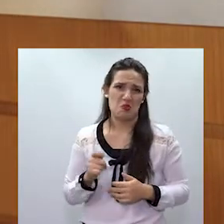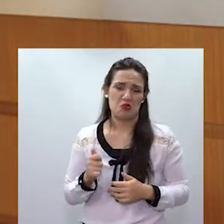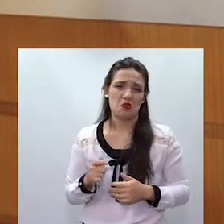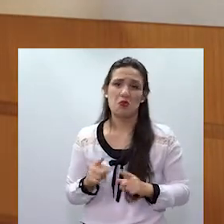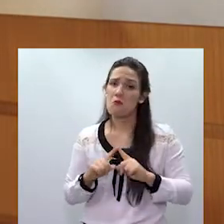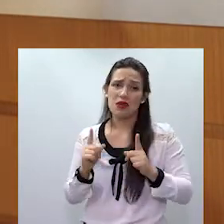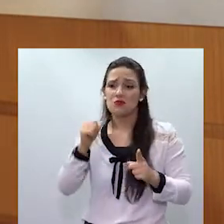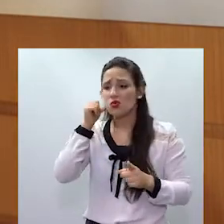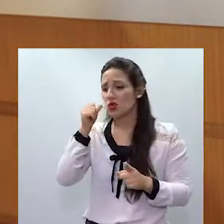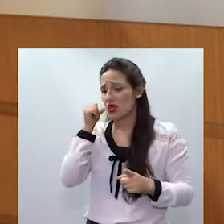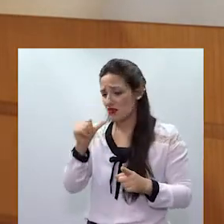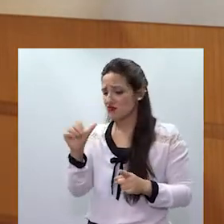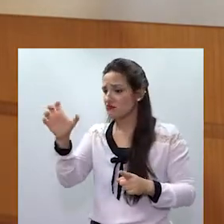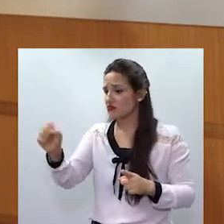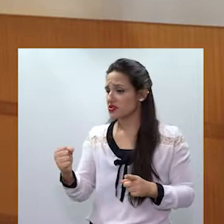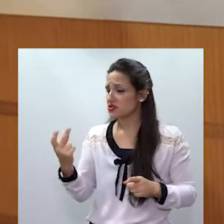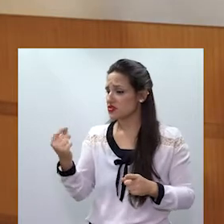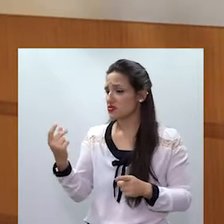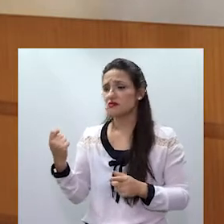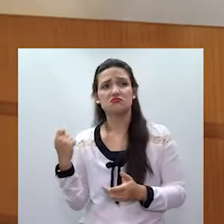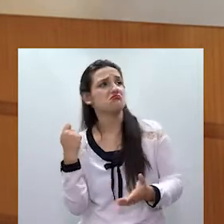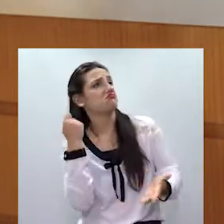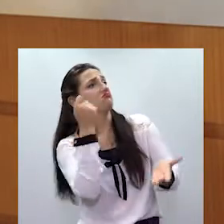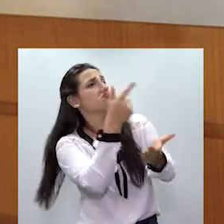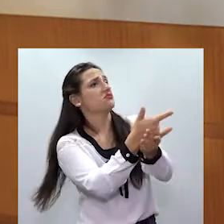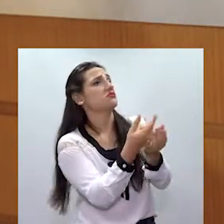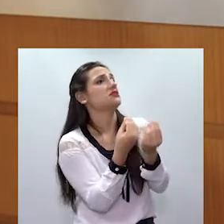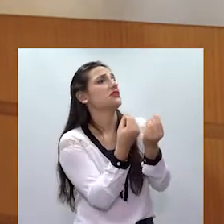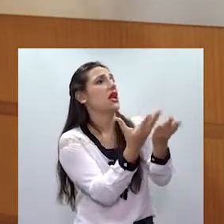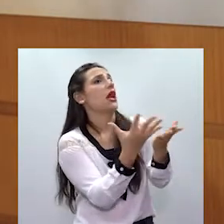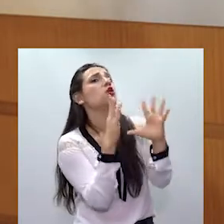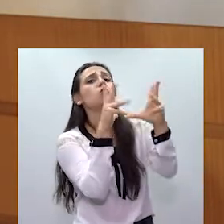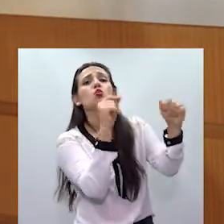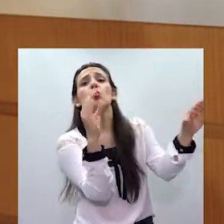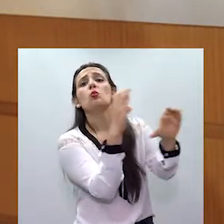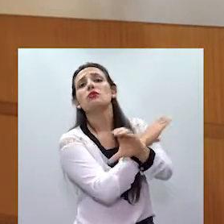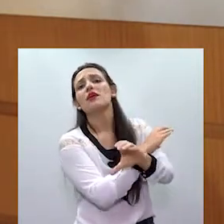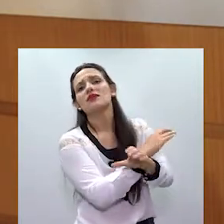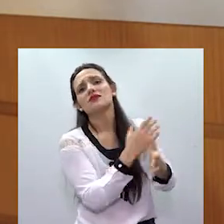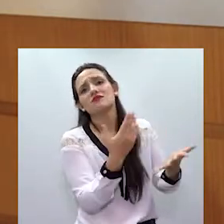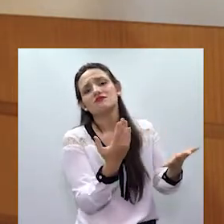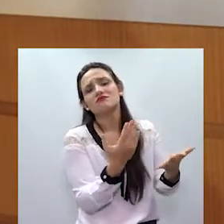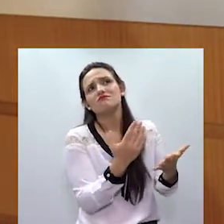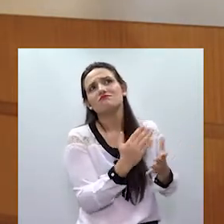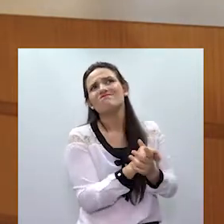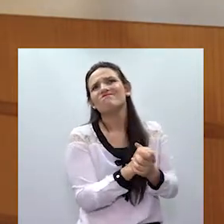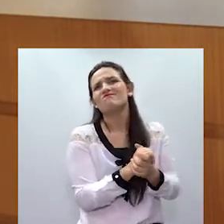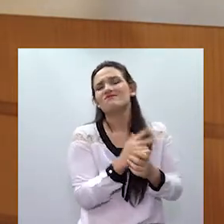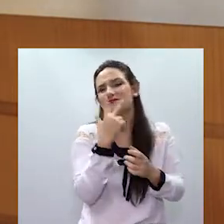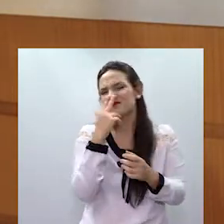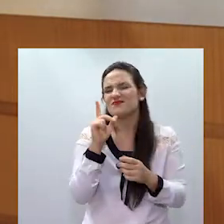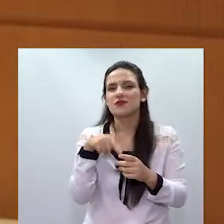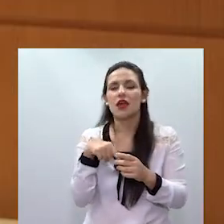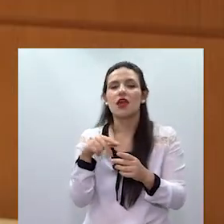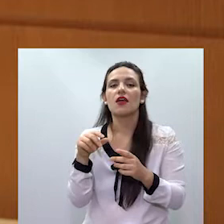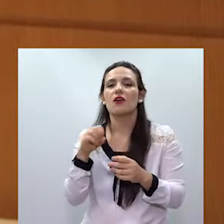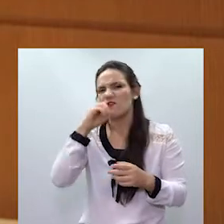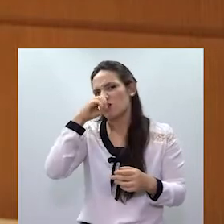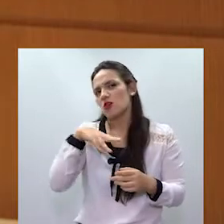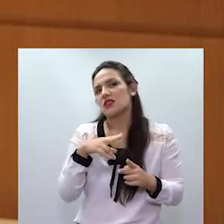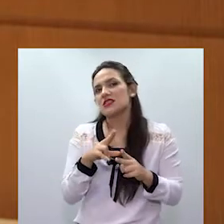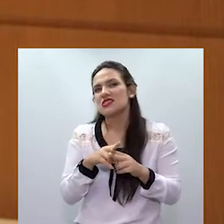já vê que não é uma... estatisticamente não se sustenta, né. Então, existem essas violências